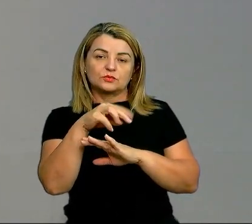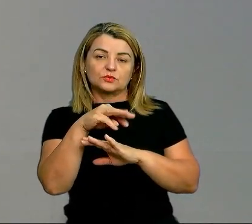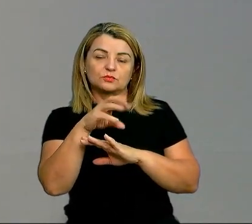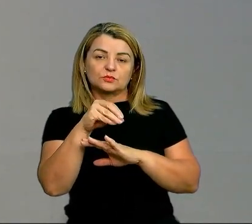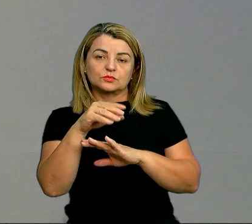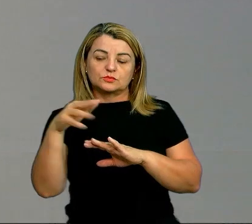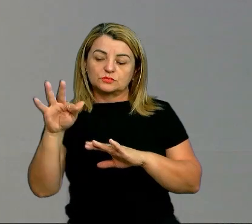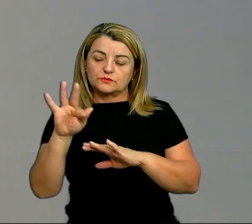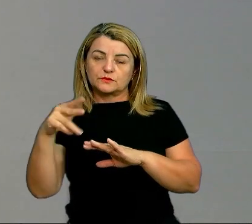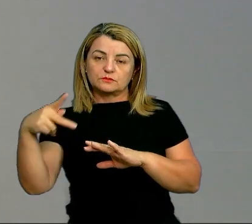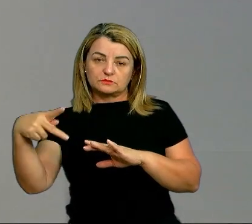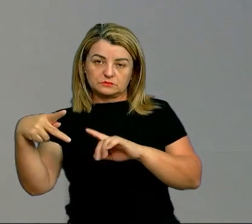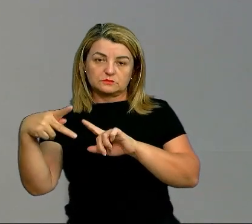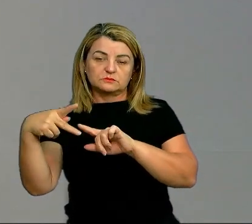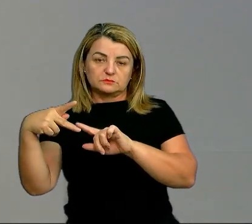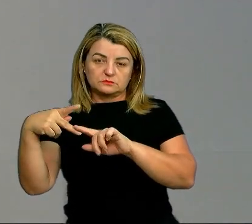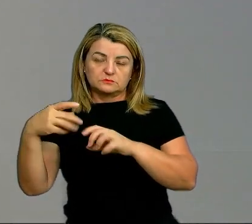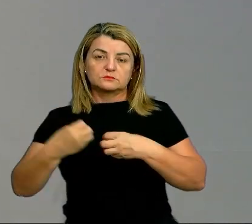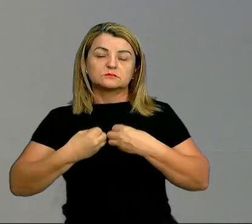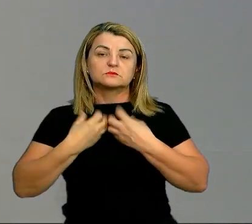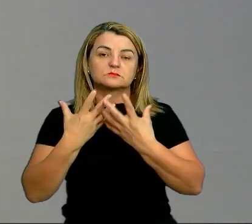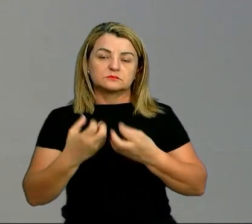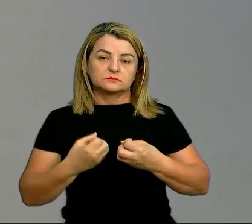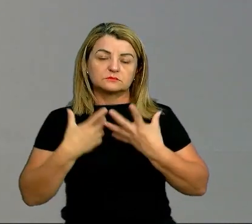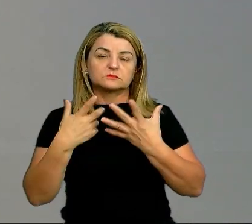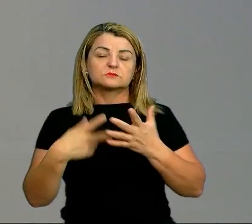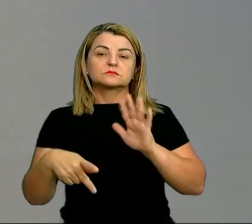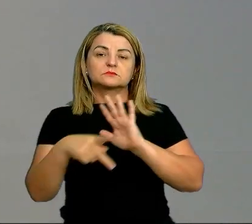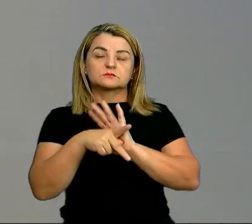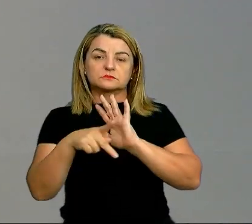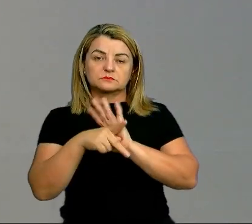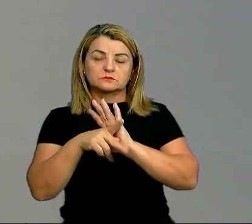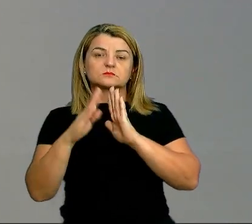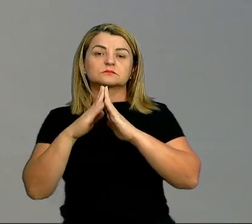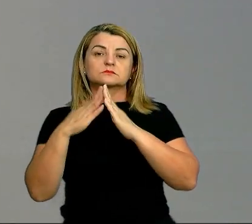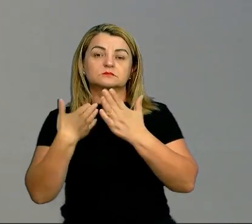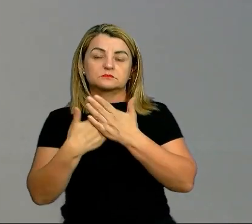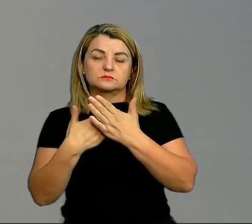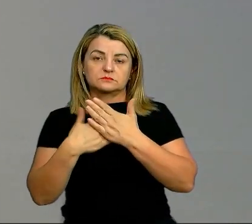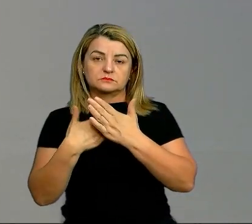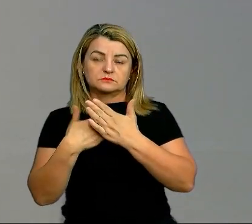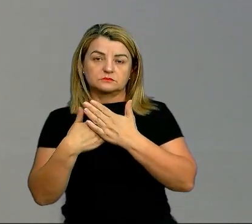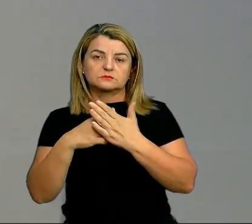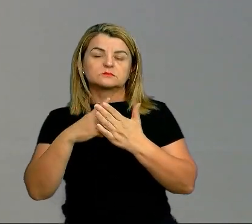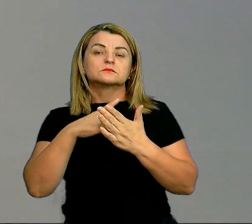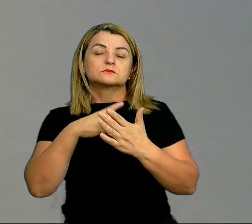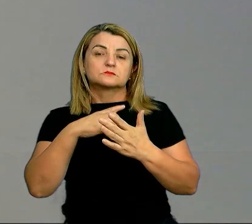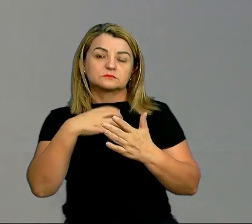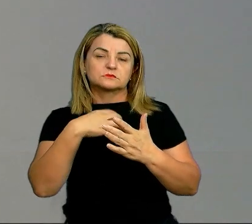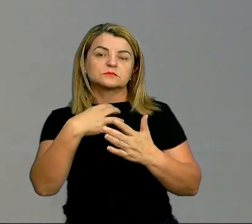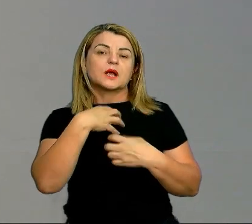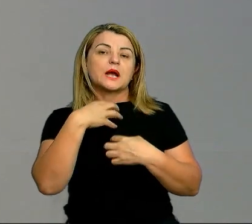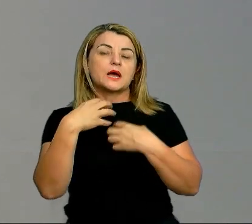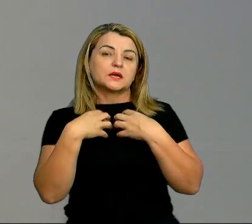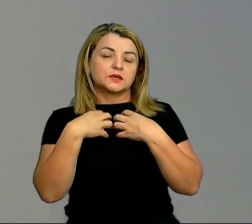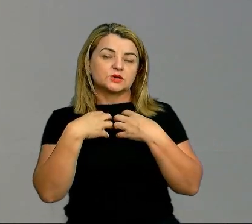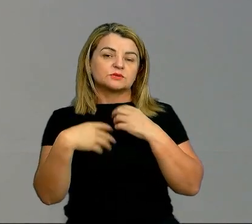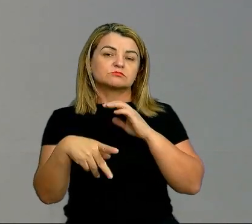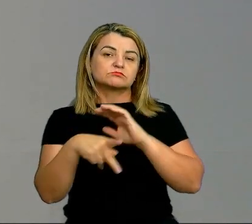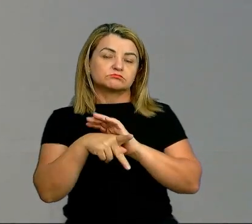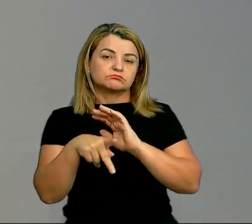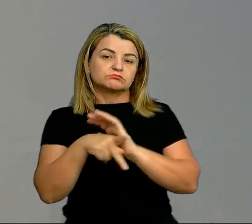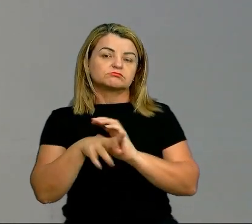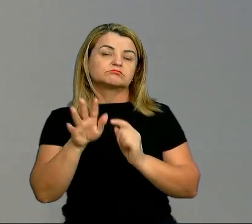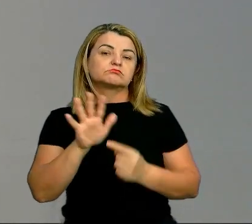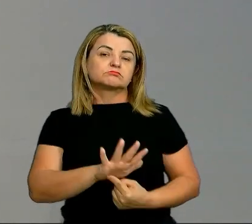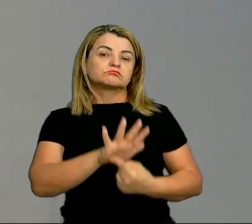diluído em uma manifestação literária, uma escola literária, na verdade, e que tem características próprias. E eu venho batendo na